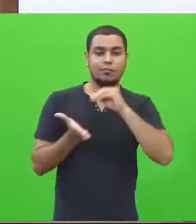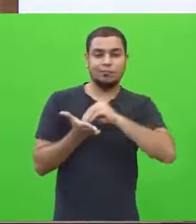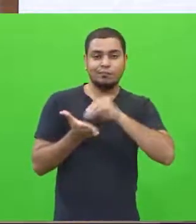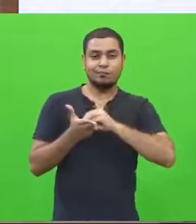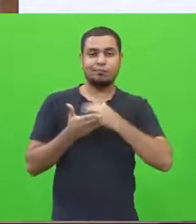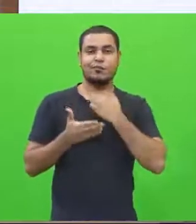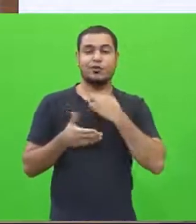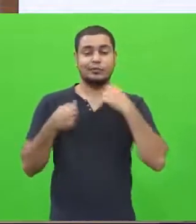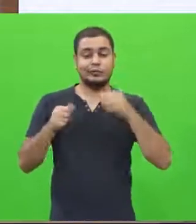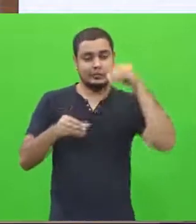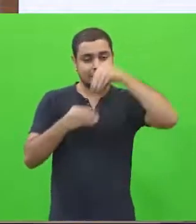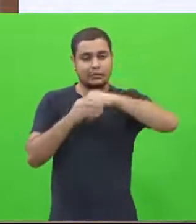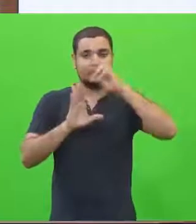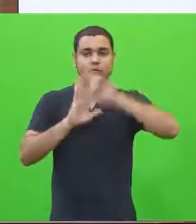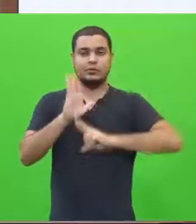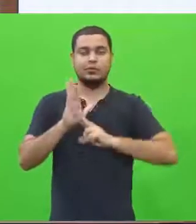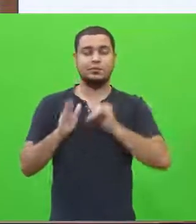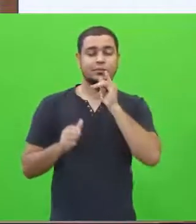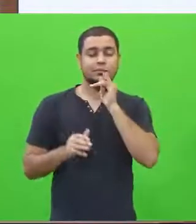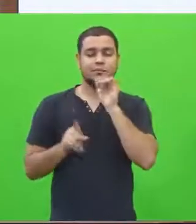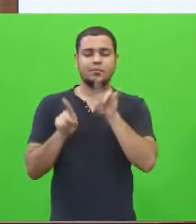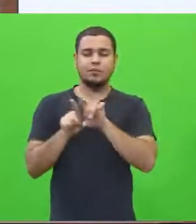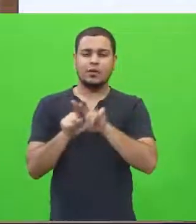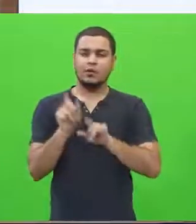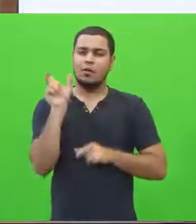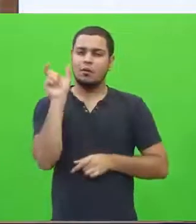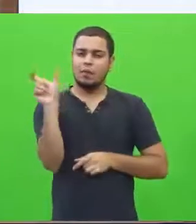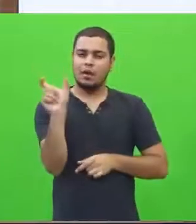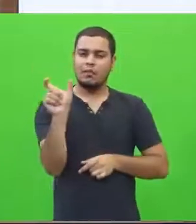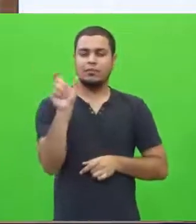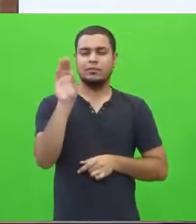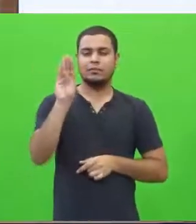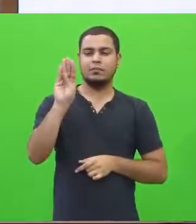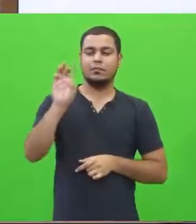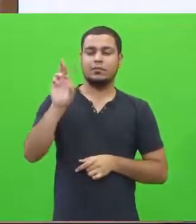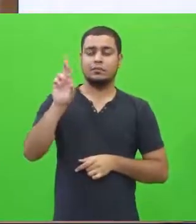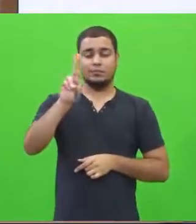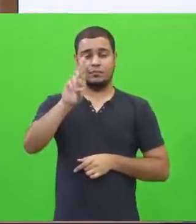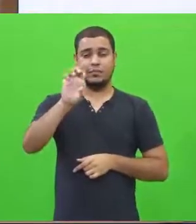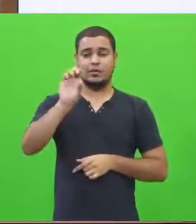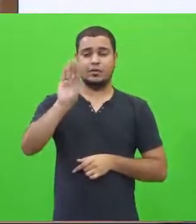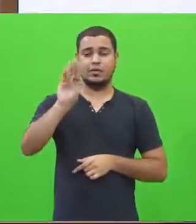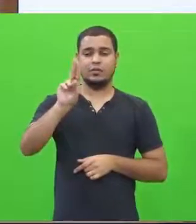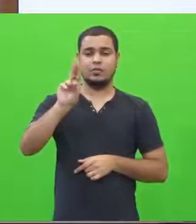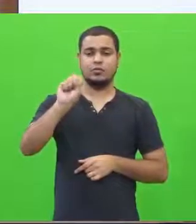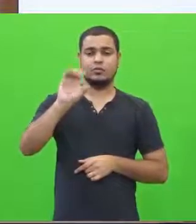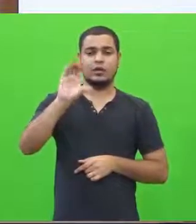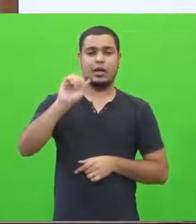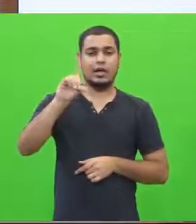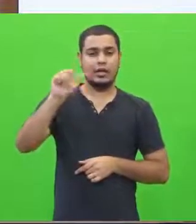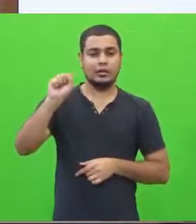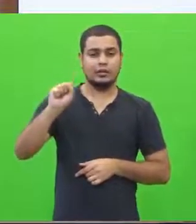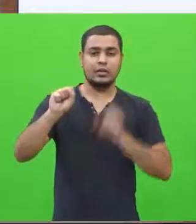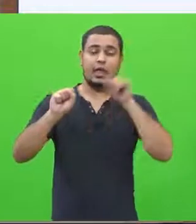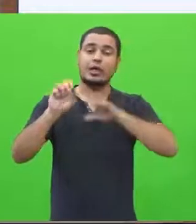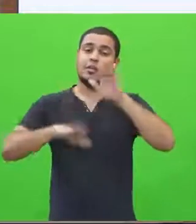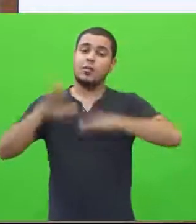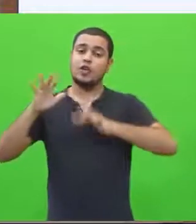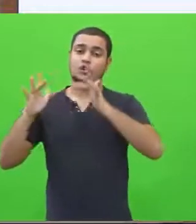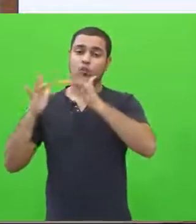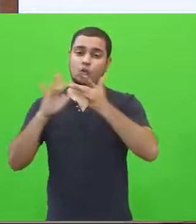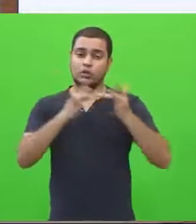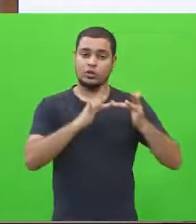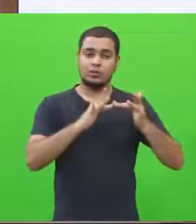sua redação. As palavras rebuscadas vão nascer em função de uma necessidade do contexto. Caso você queira